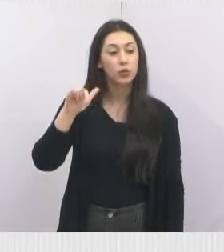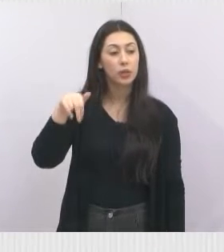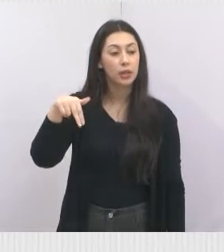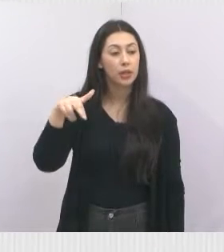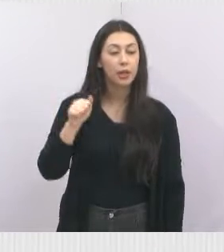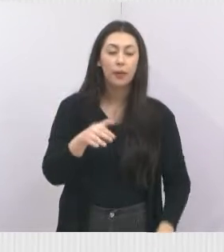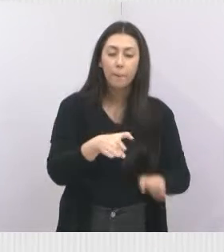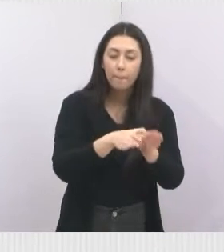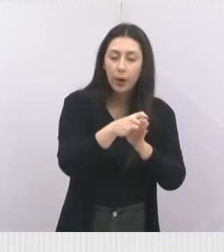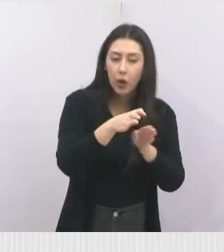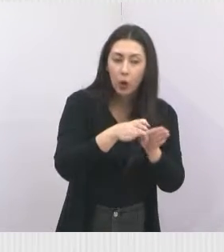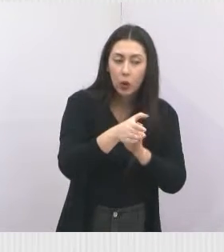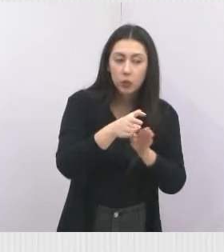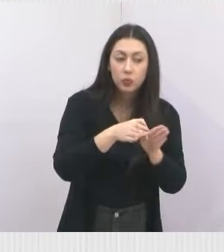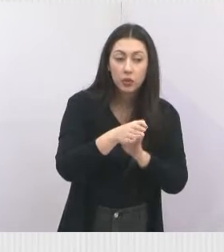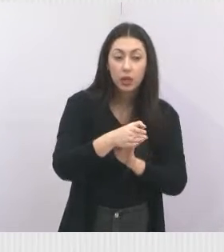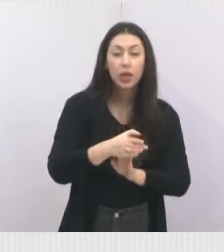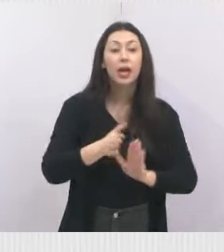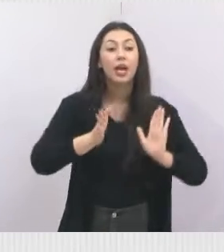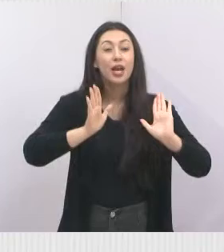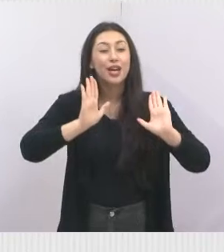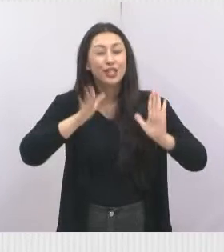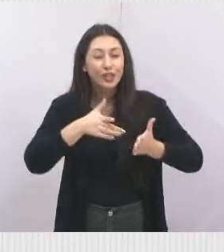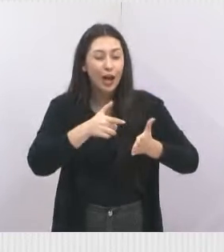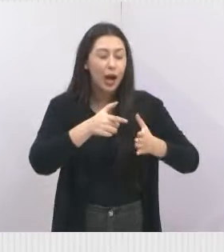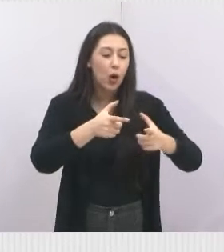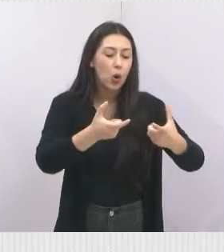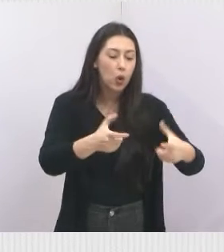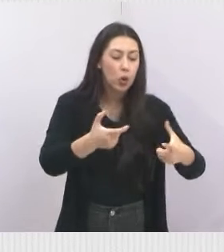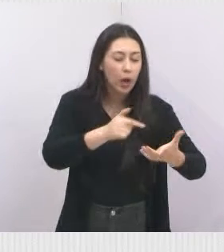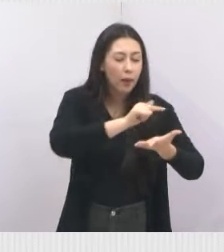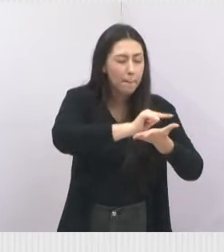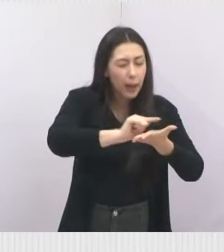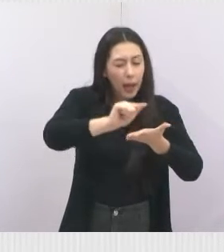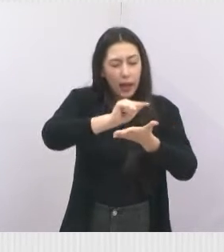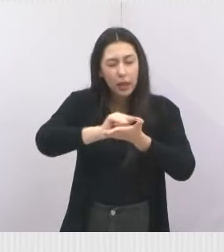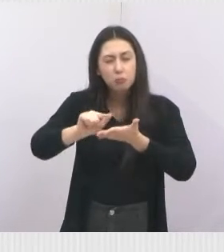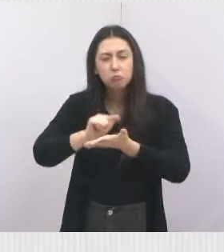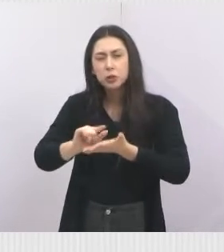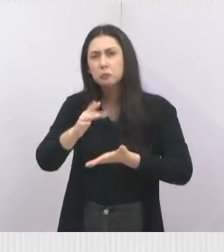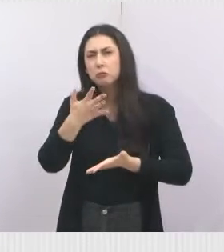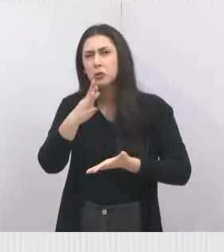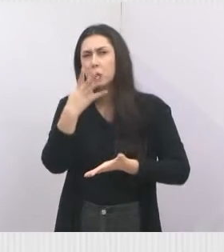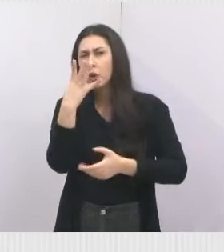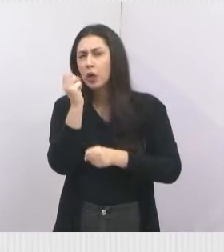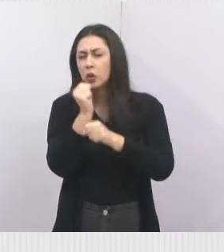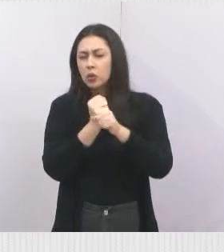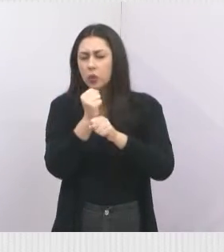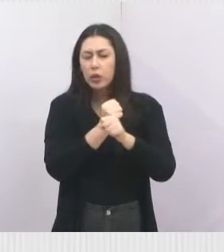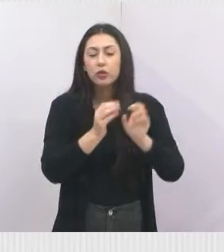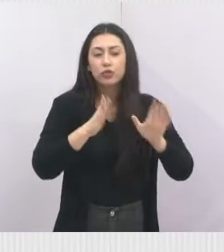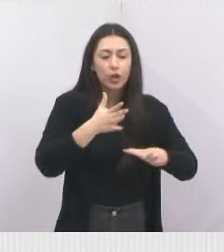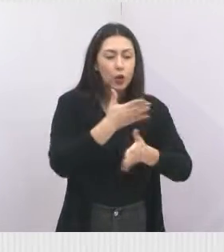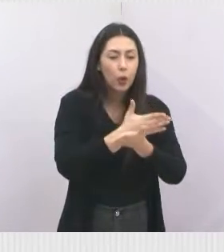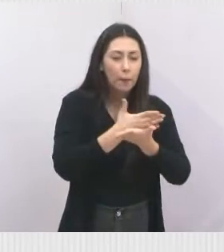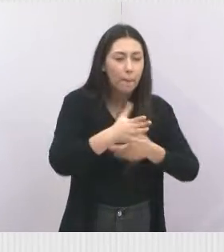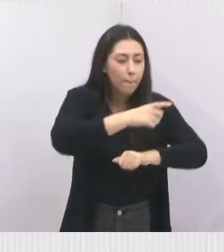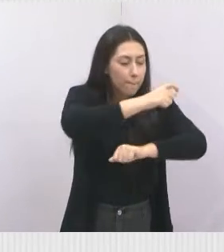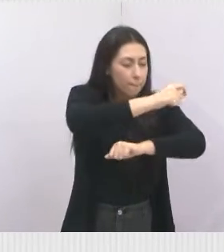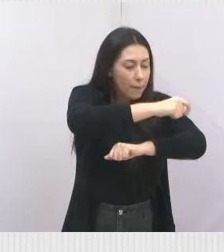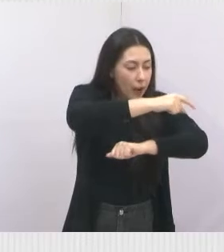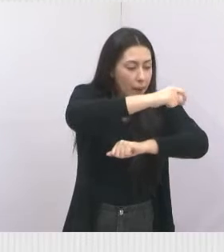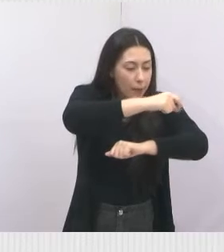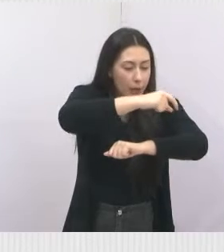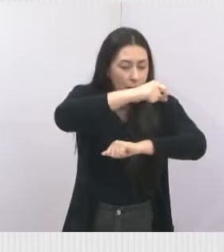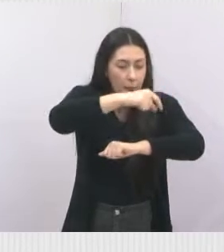dar as instruções. Elas já estão limpando esse terreno há mais de quatro anos. Esse plantio já está a todo vapor e a